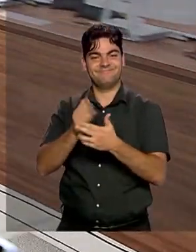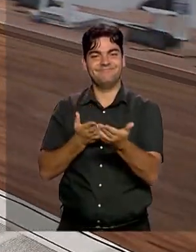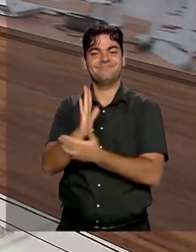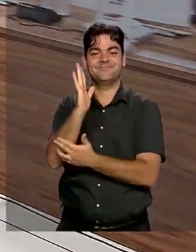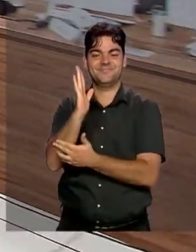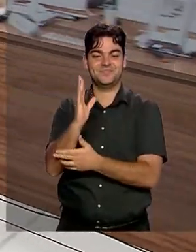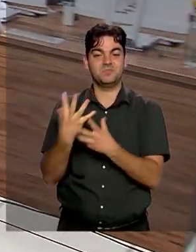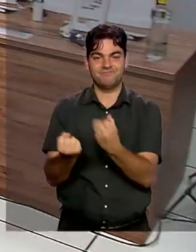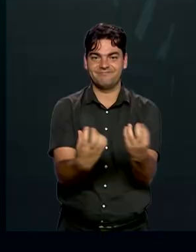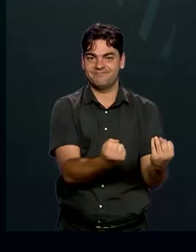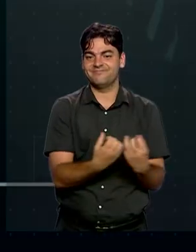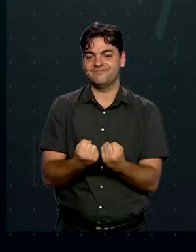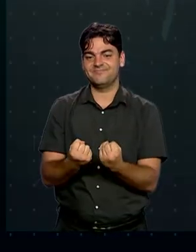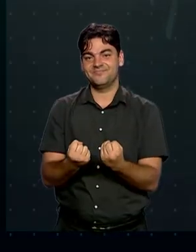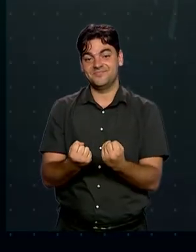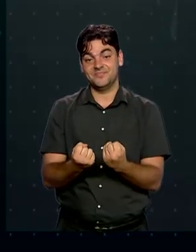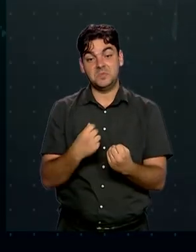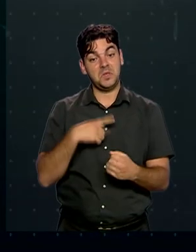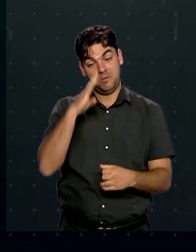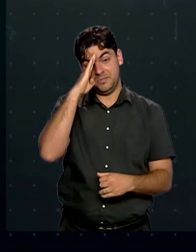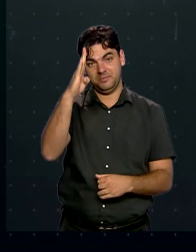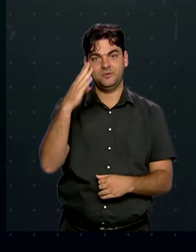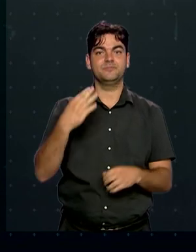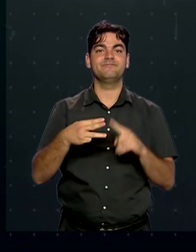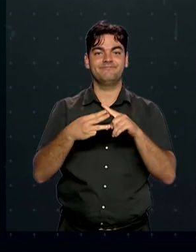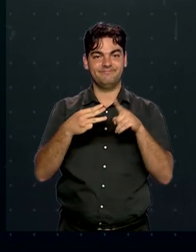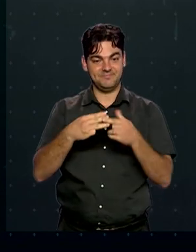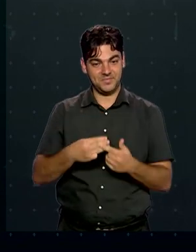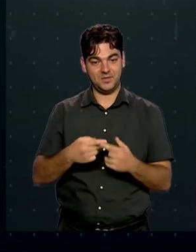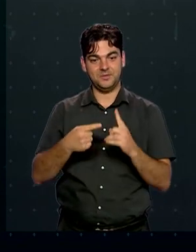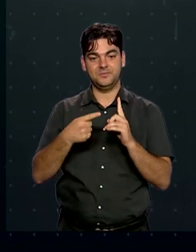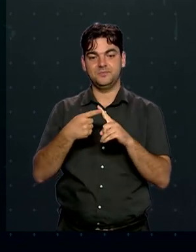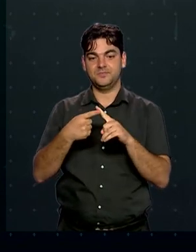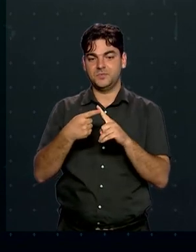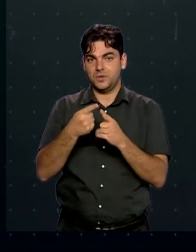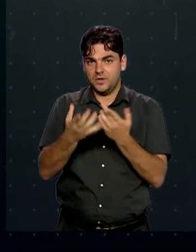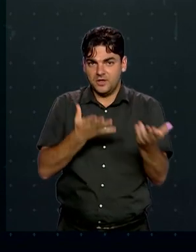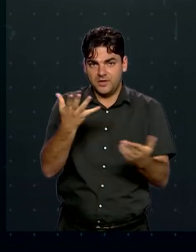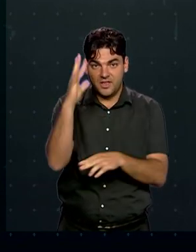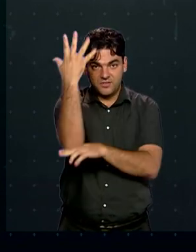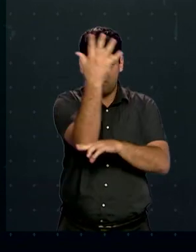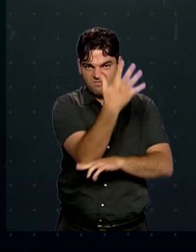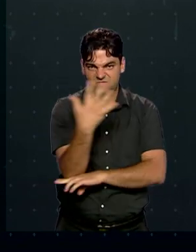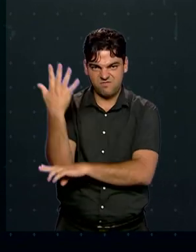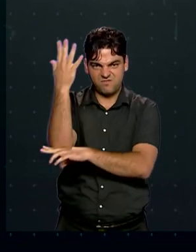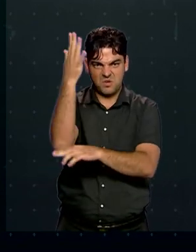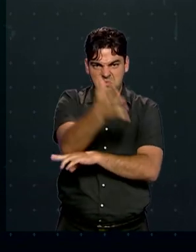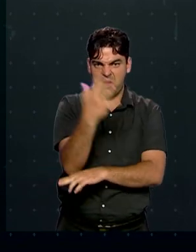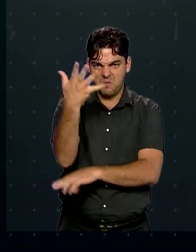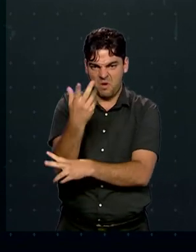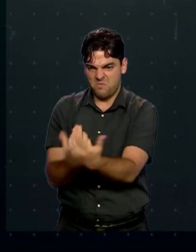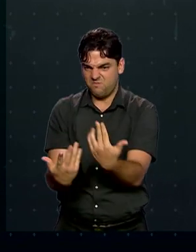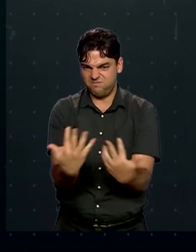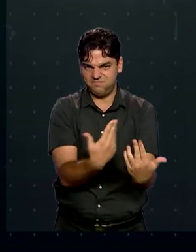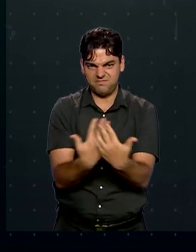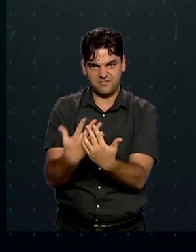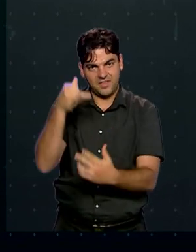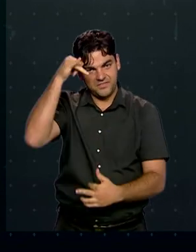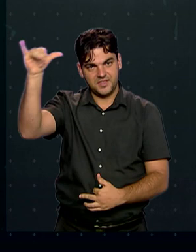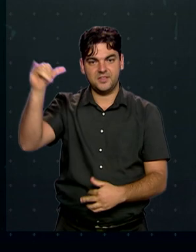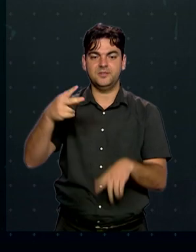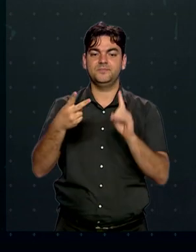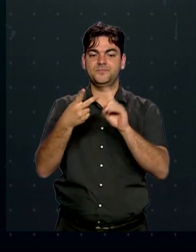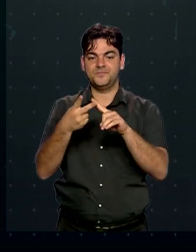pelos representantes. Entre as prioridades destacadas estão combate ao desmatamento e as queimadas ilegais,